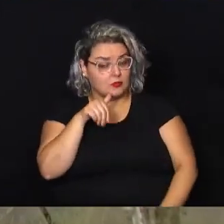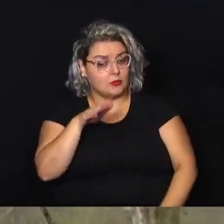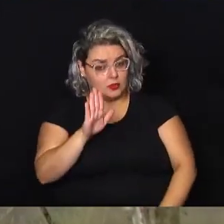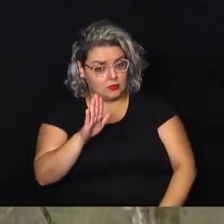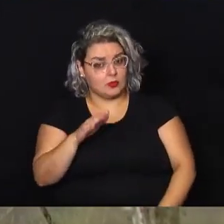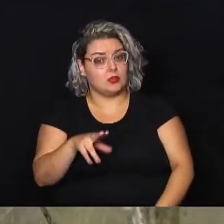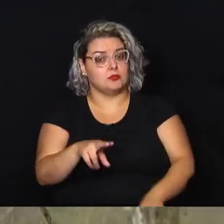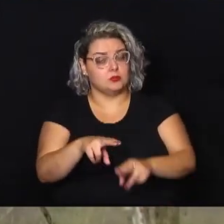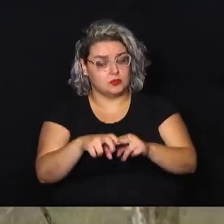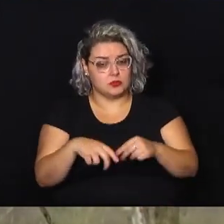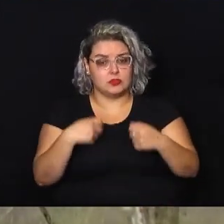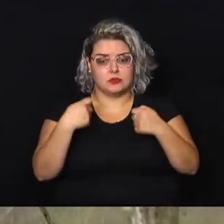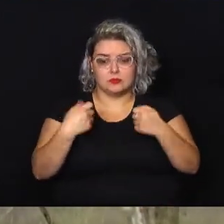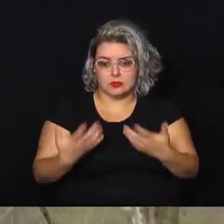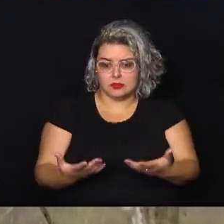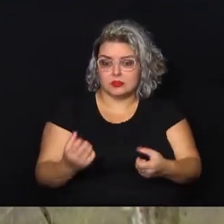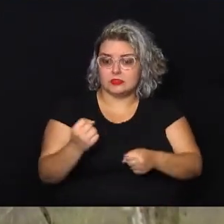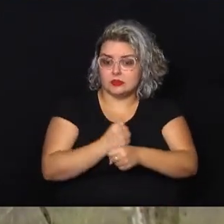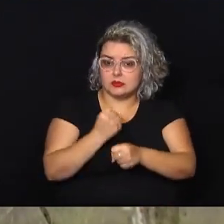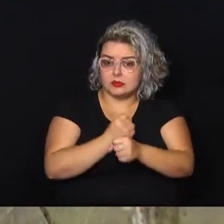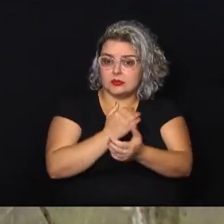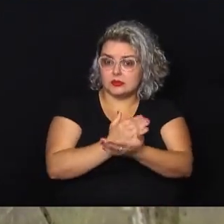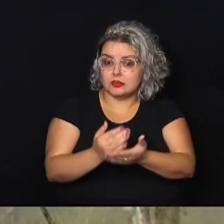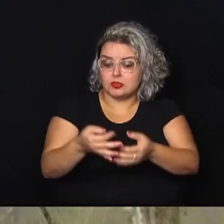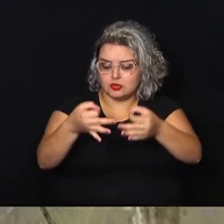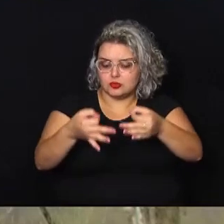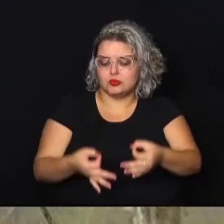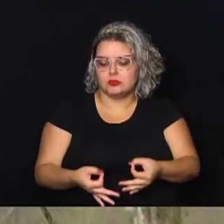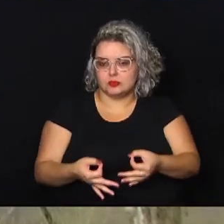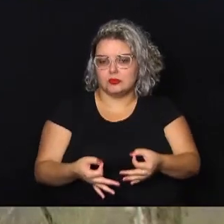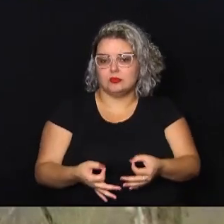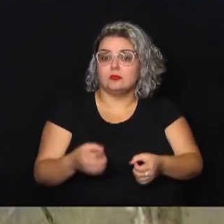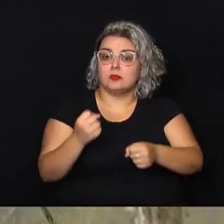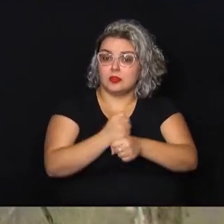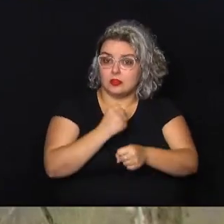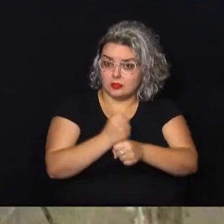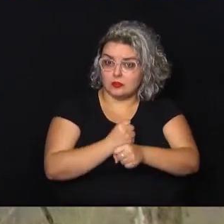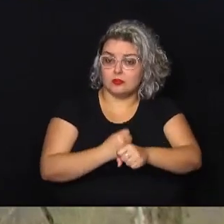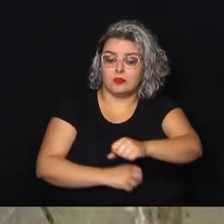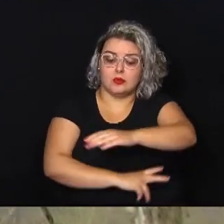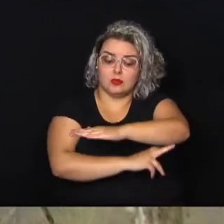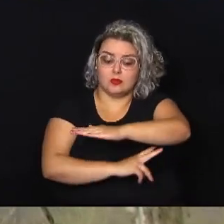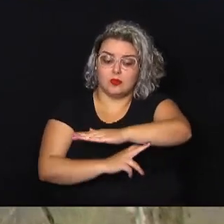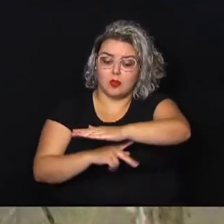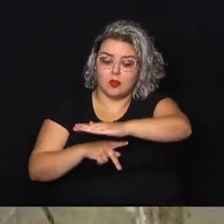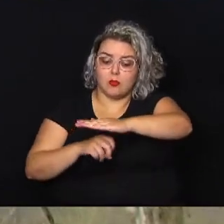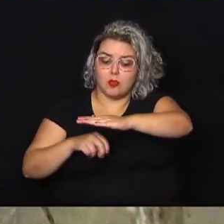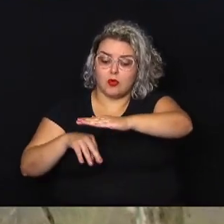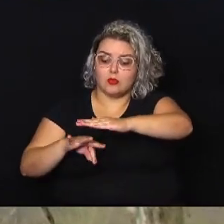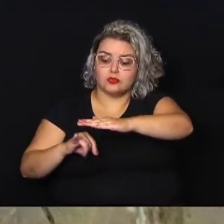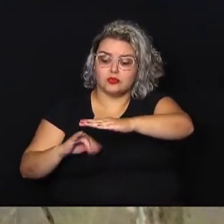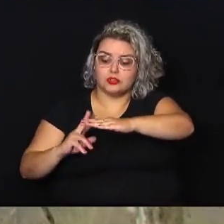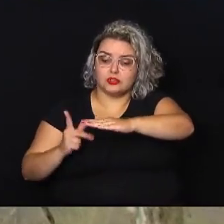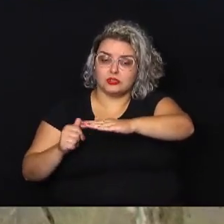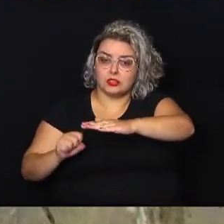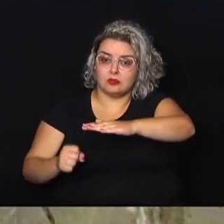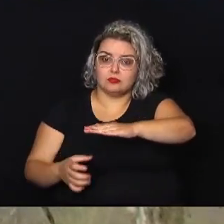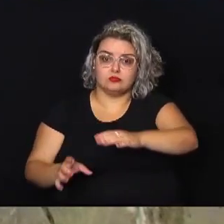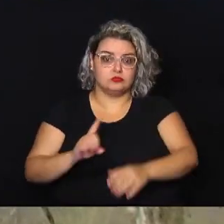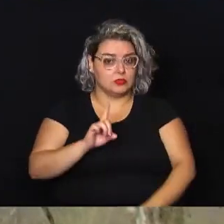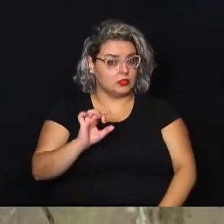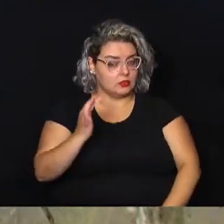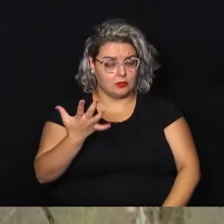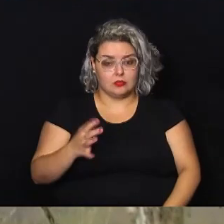Portanto, deveria a obra ter iniciado justamente pela construção do pontilhão. Isso não ocorreu. Foi liberado as outras